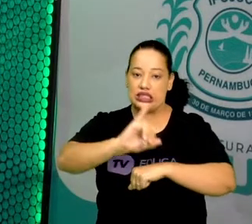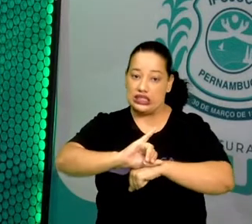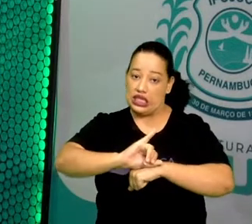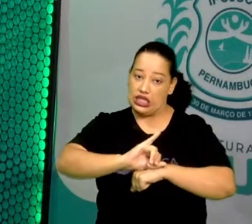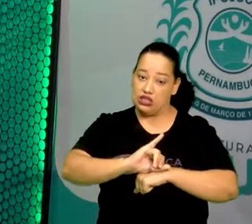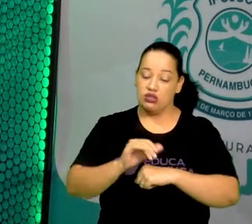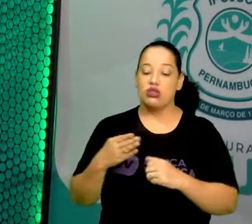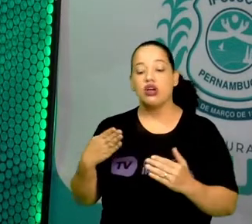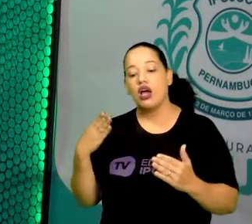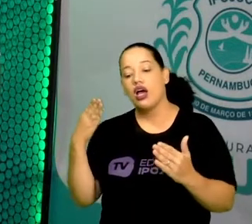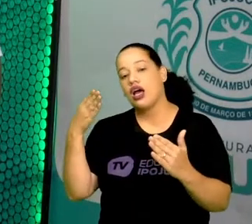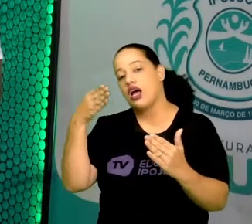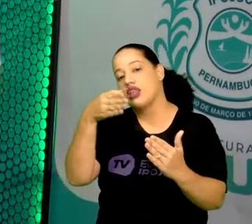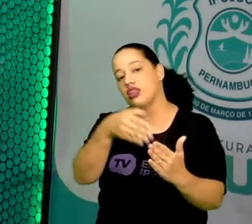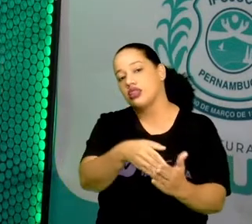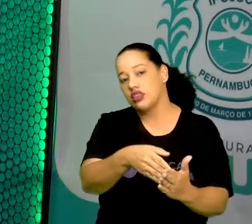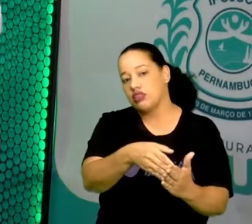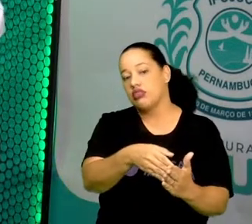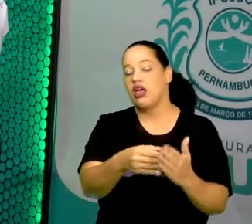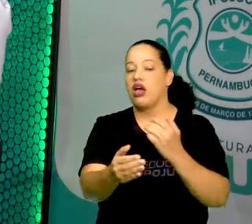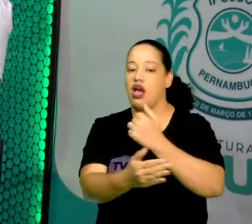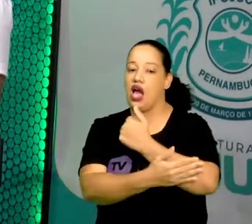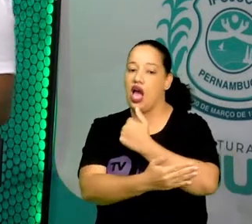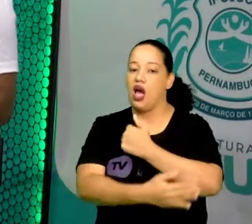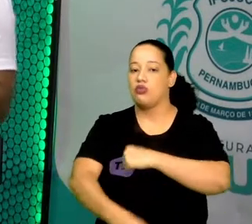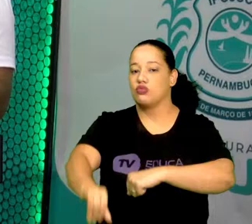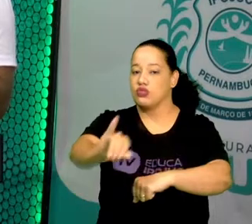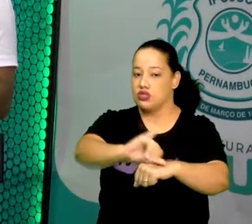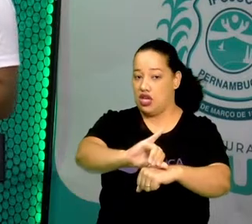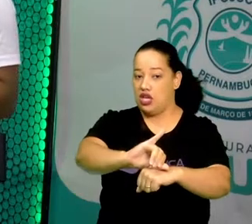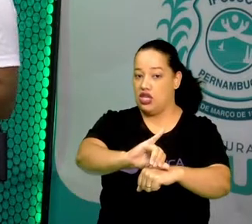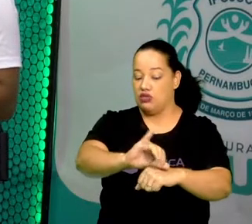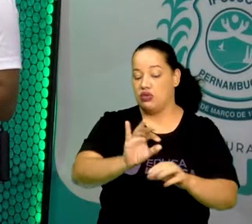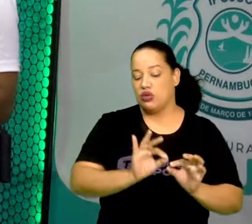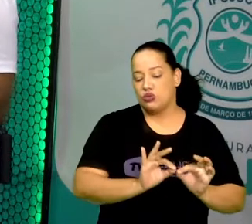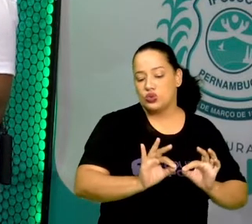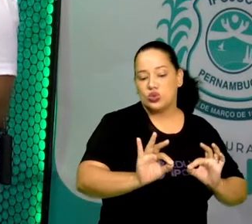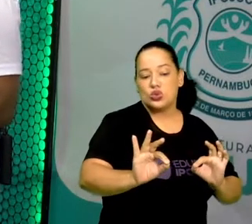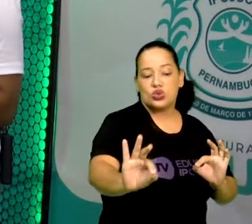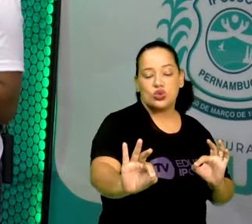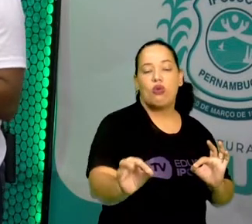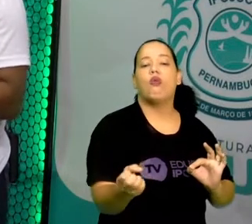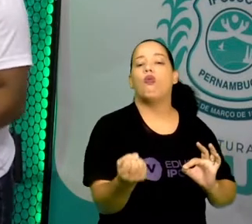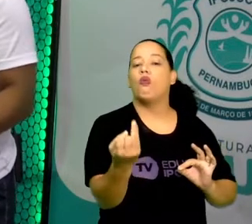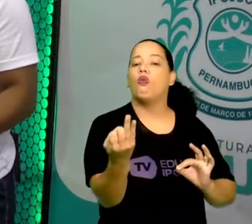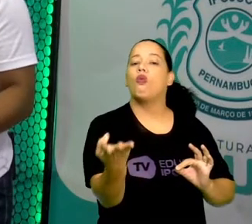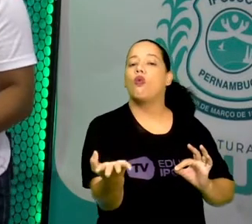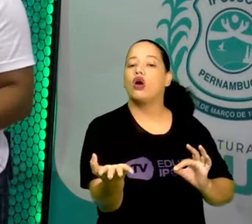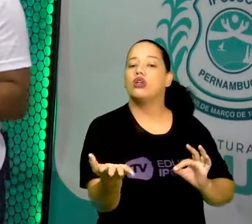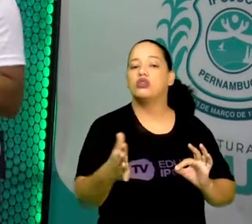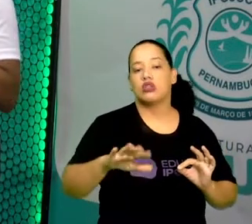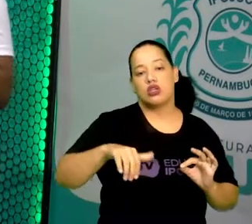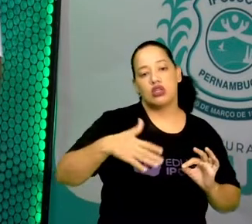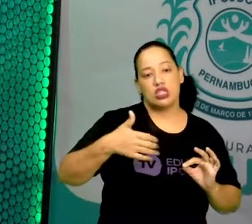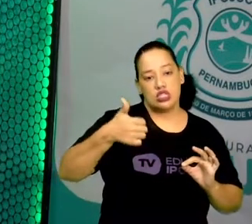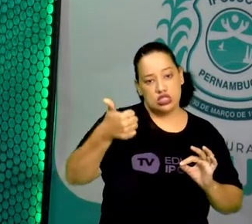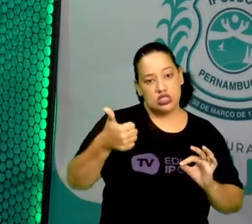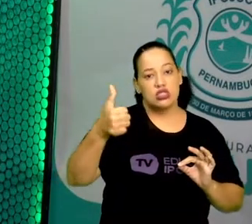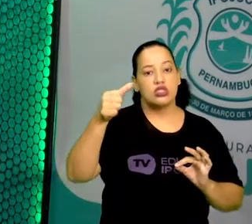PE-60 teve uma distância de 18,4 quilômetros.